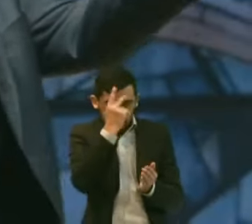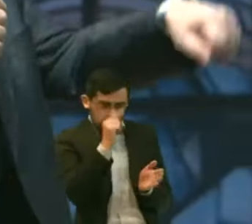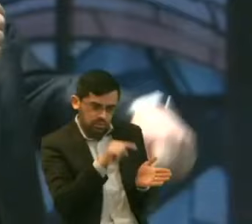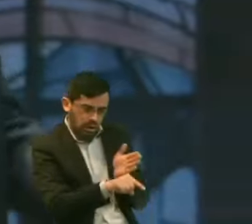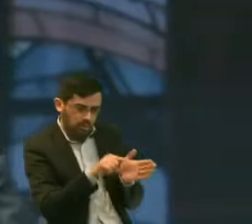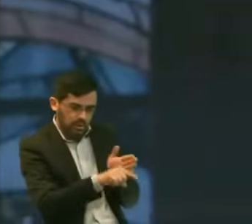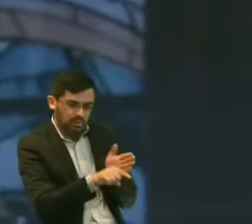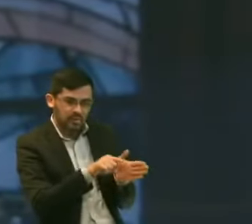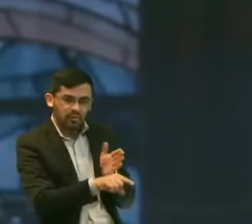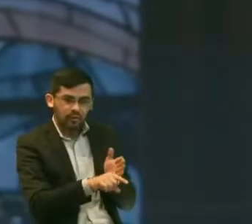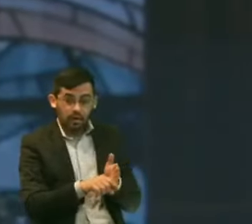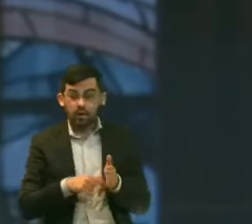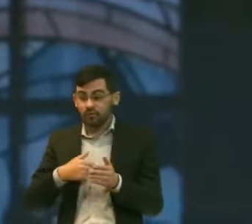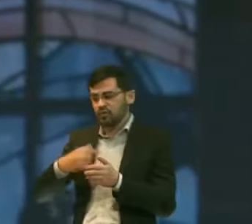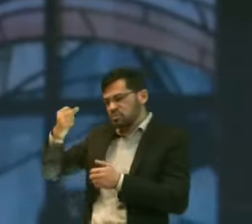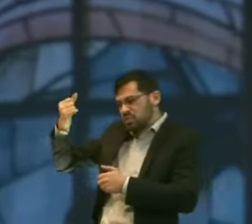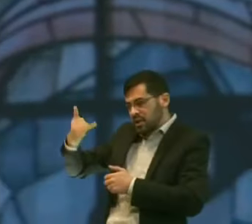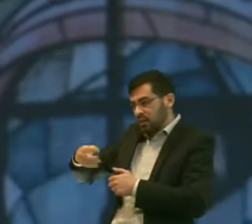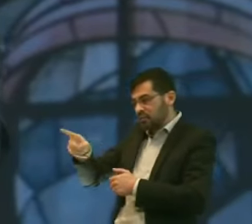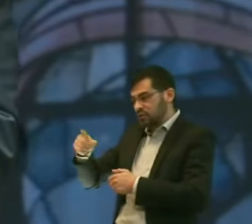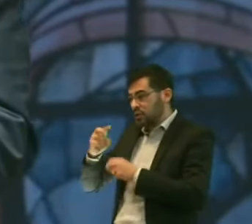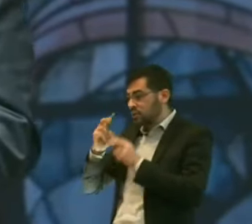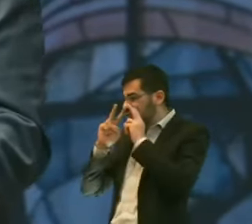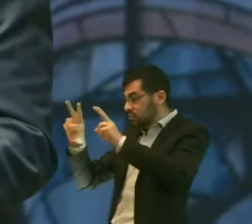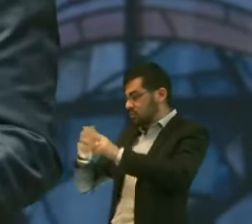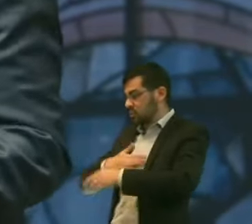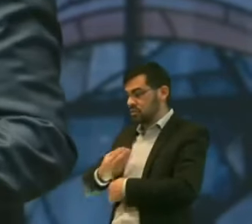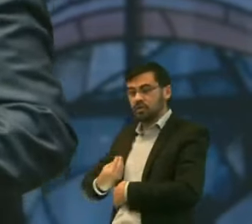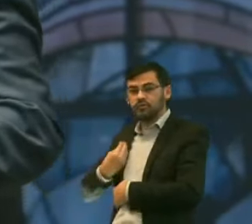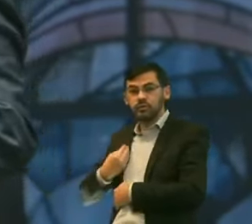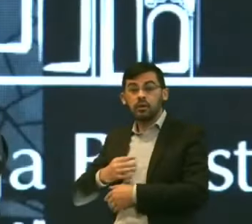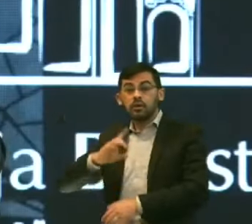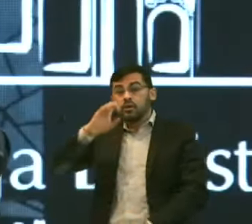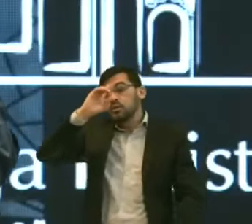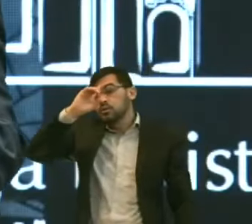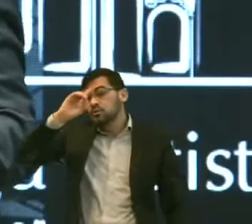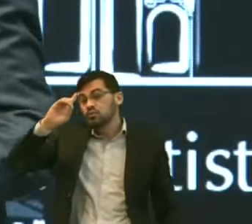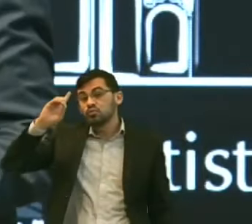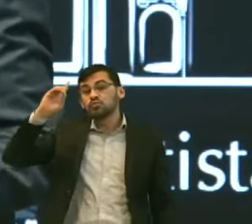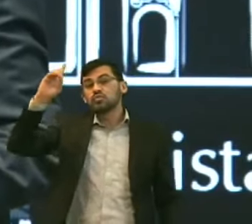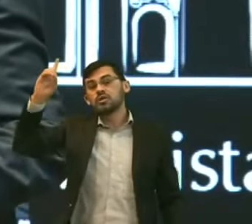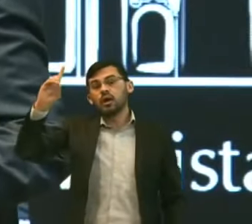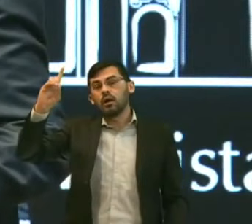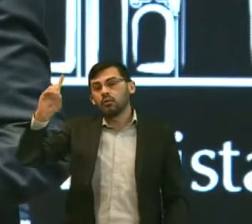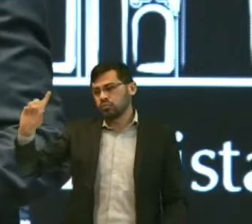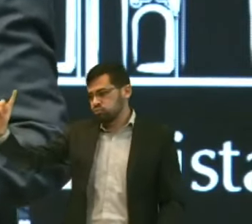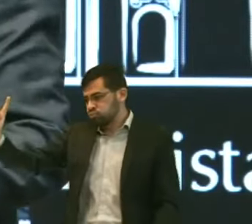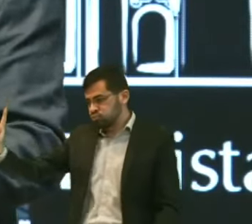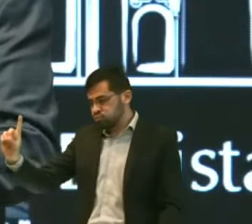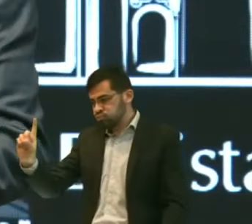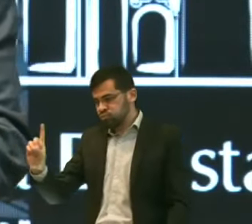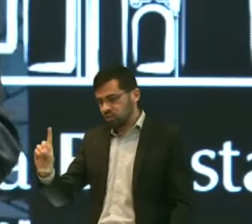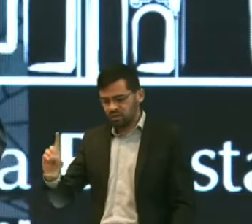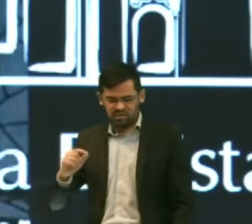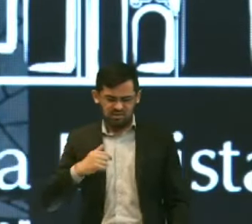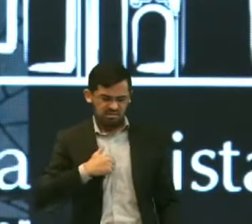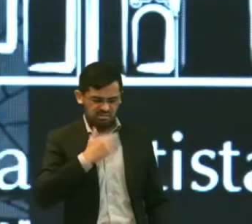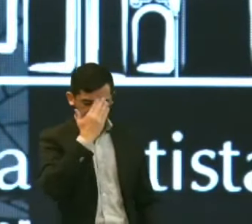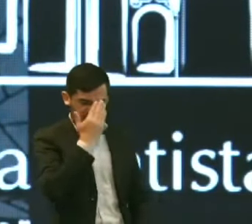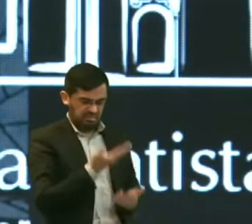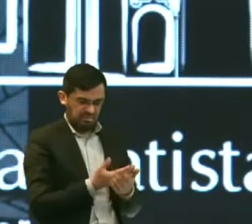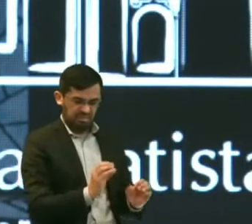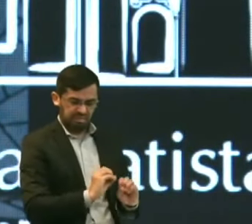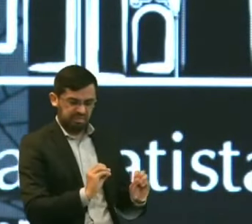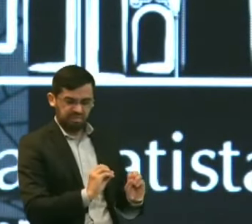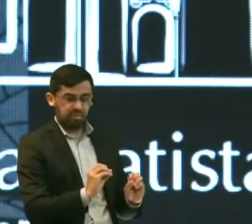dizia Eu vou contar Para você Contava O meu testemunho E aí um dia O rapaz Chegou para mim E disse assim Ah eu não acredito Nessas coisas